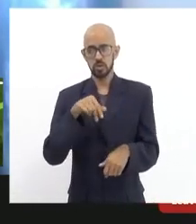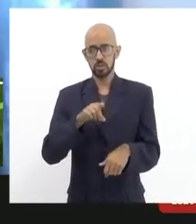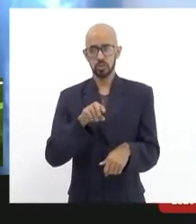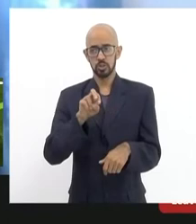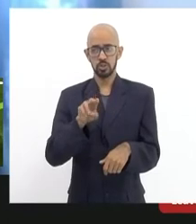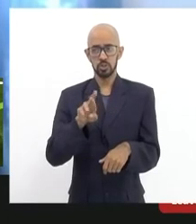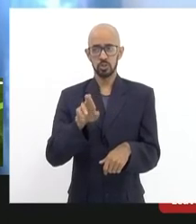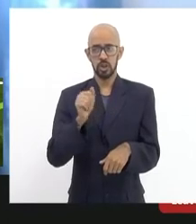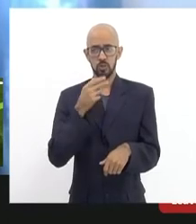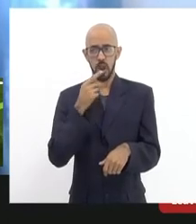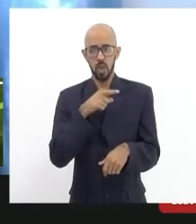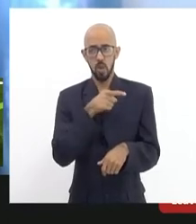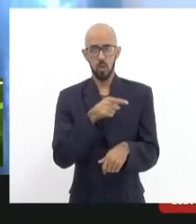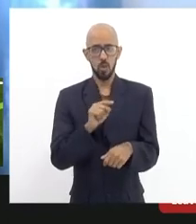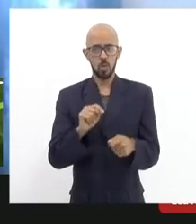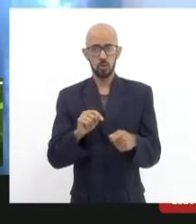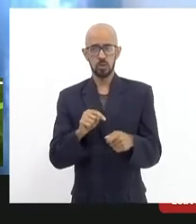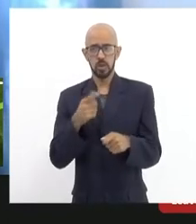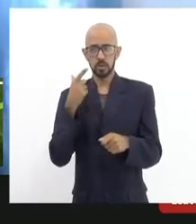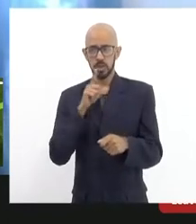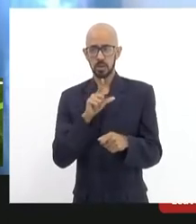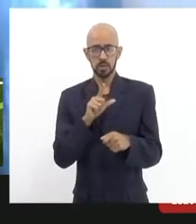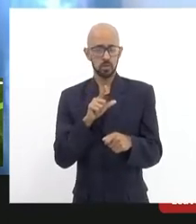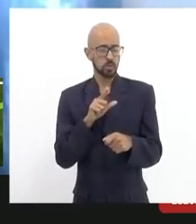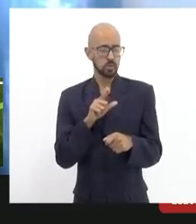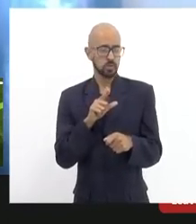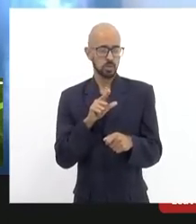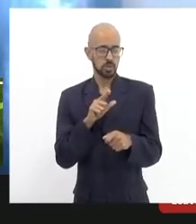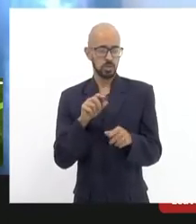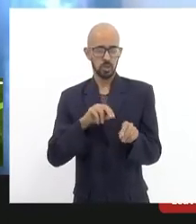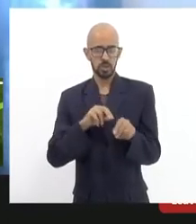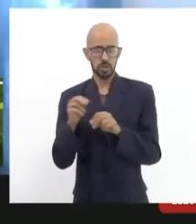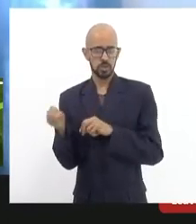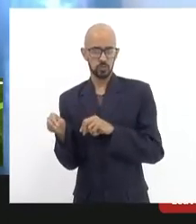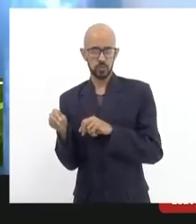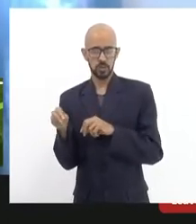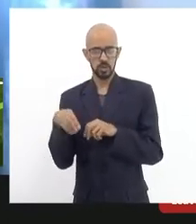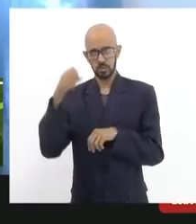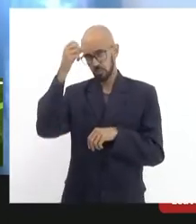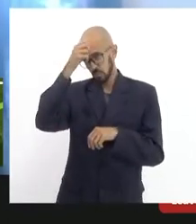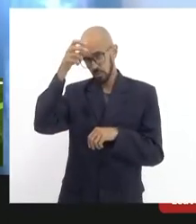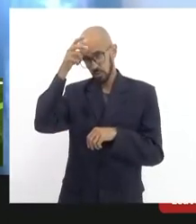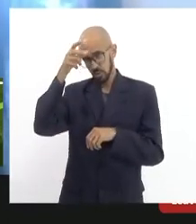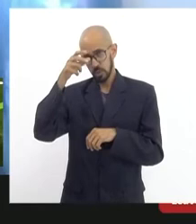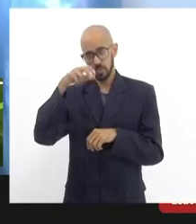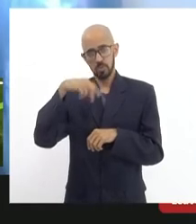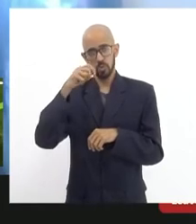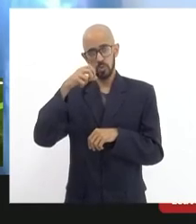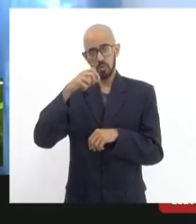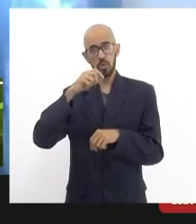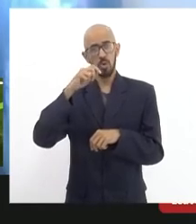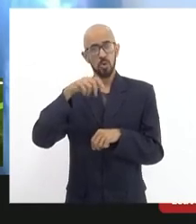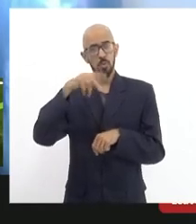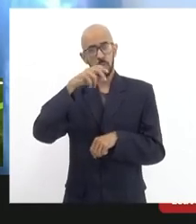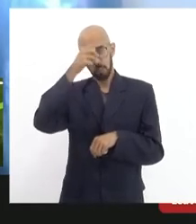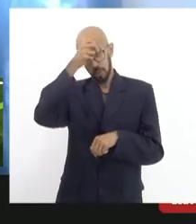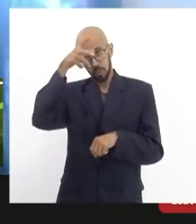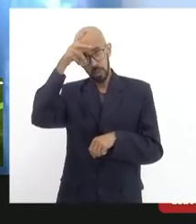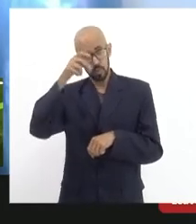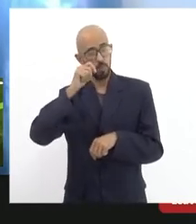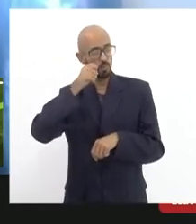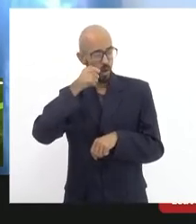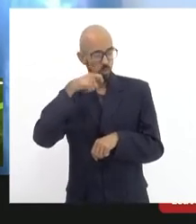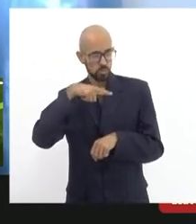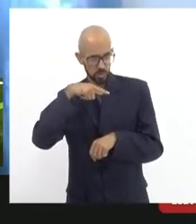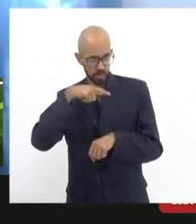questão da municipalização o Eduardo teria algum interesse nisso na municipalização isso é uma outra